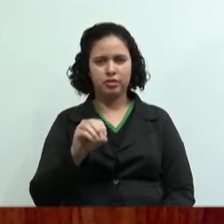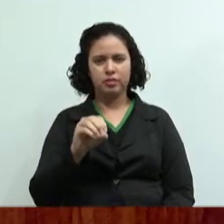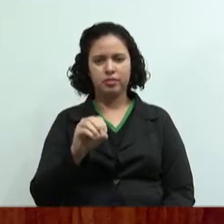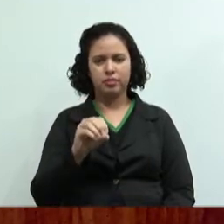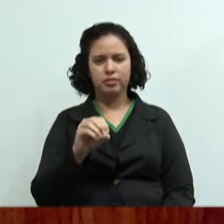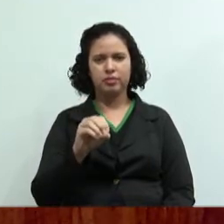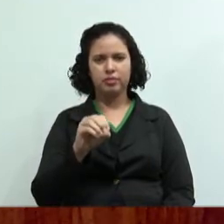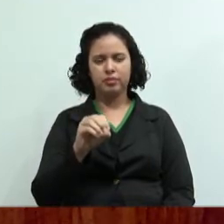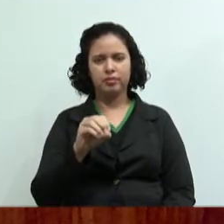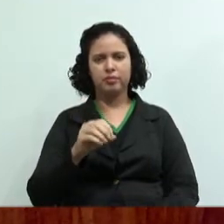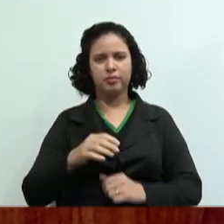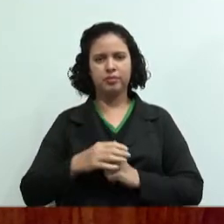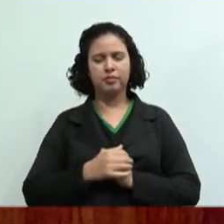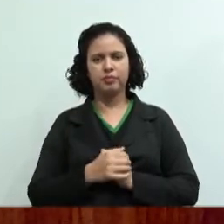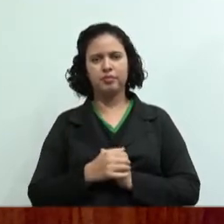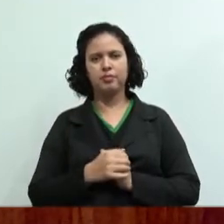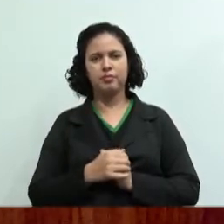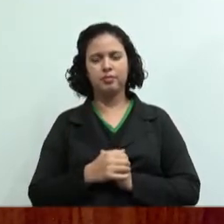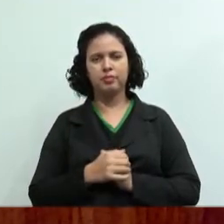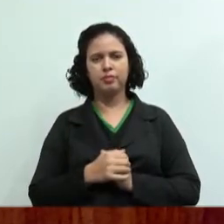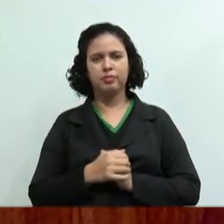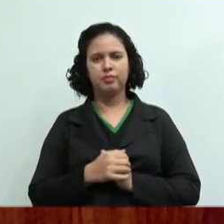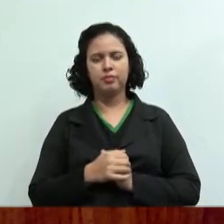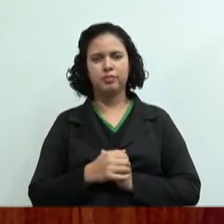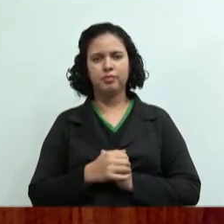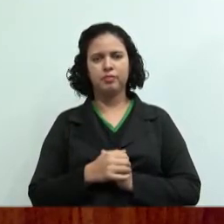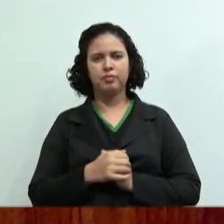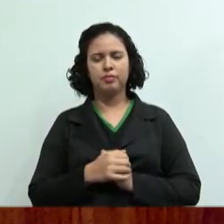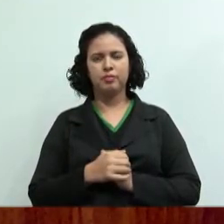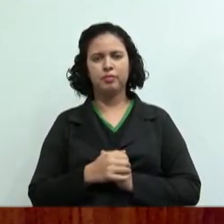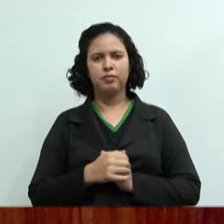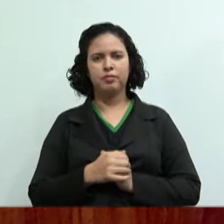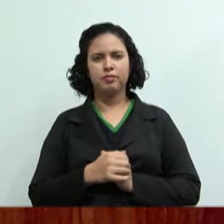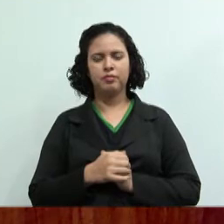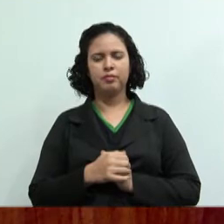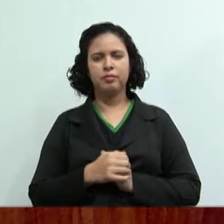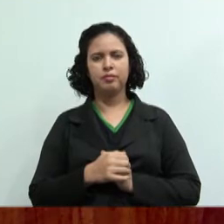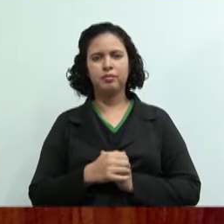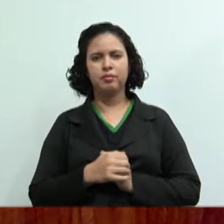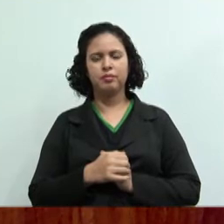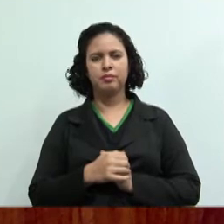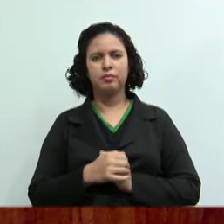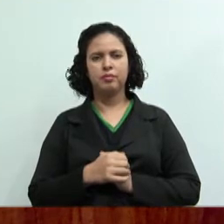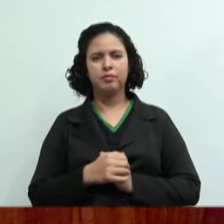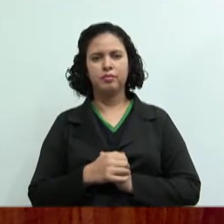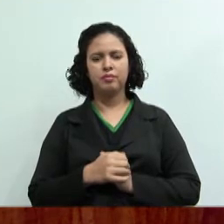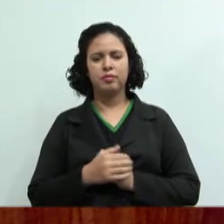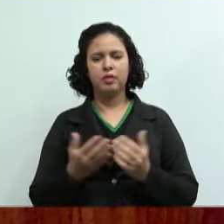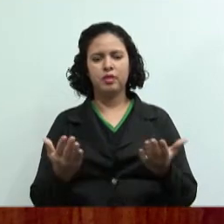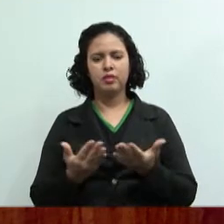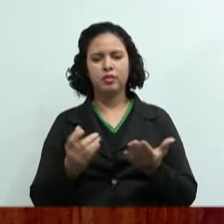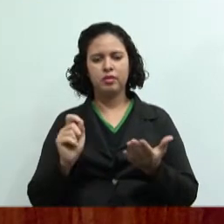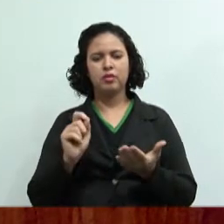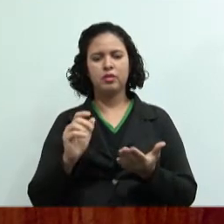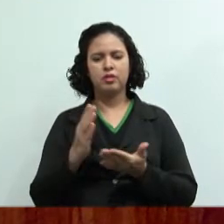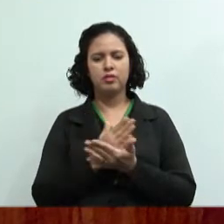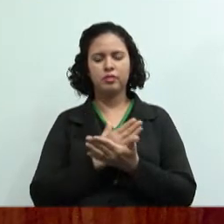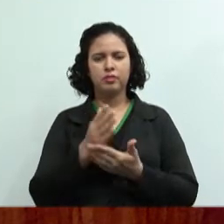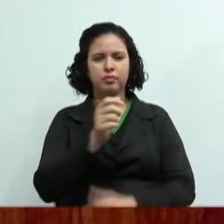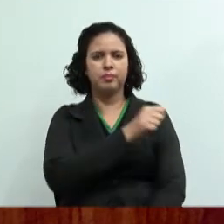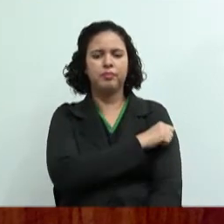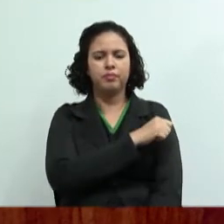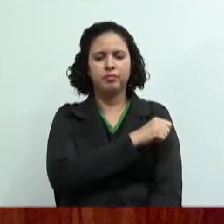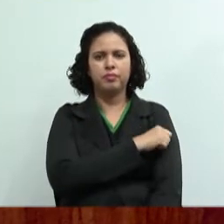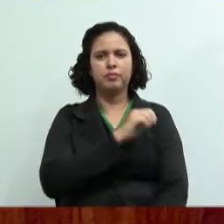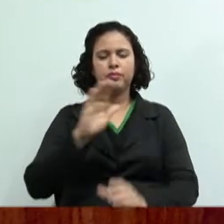errado, eu acabo acreditando que é um município também. Vamos lá! E agora, alguns alunos acabaram